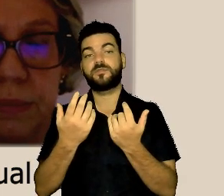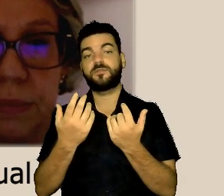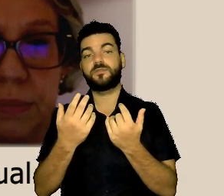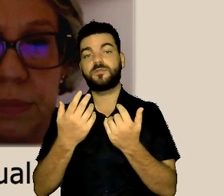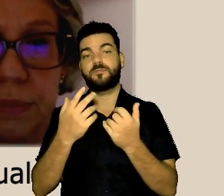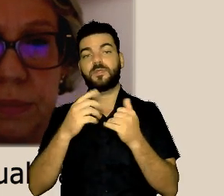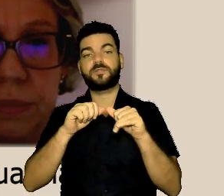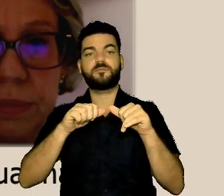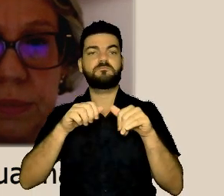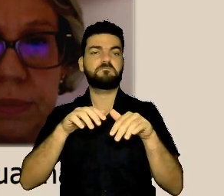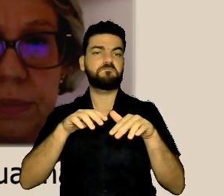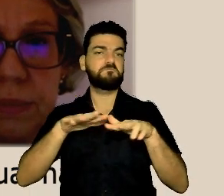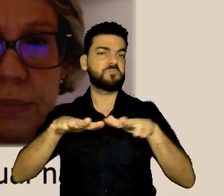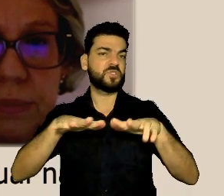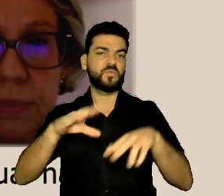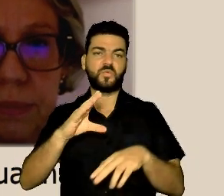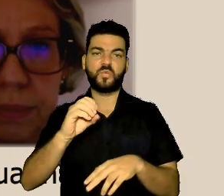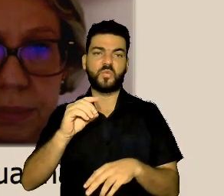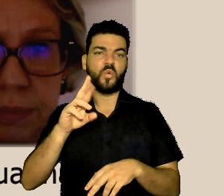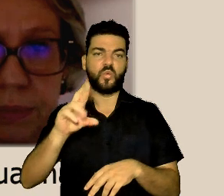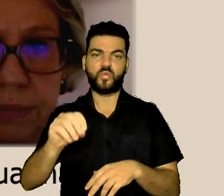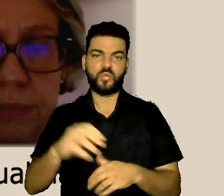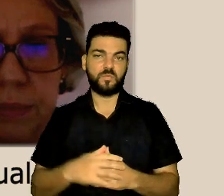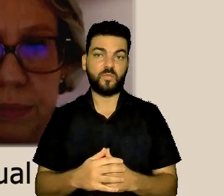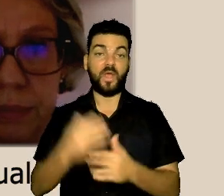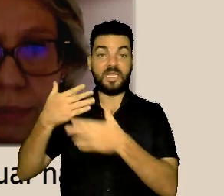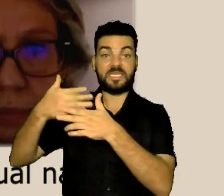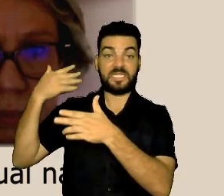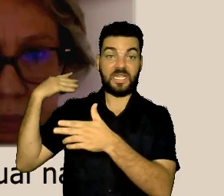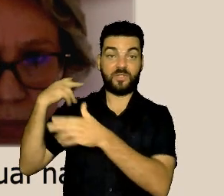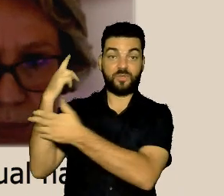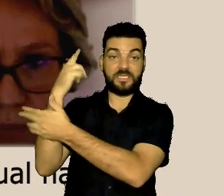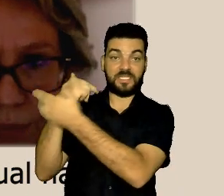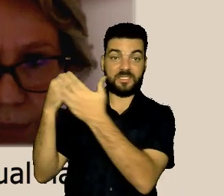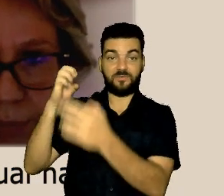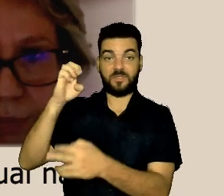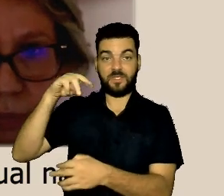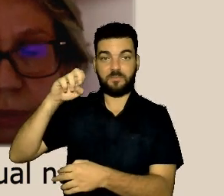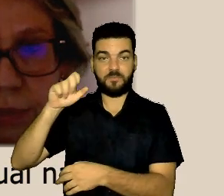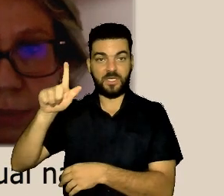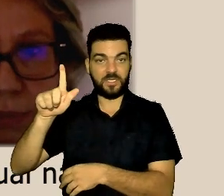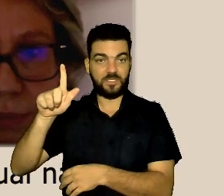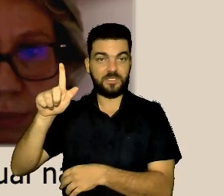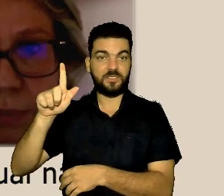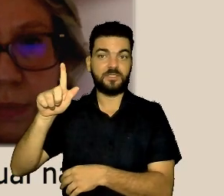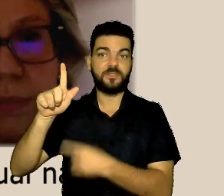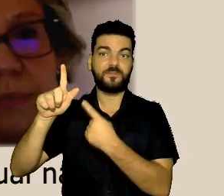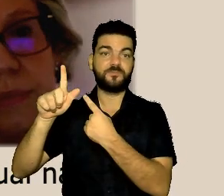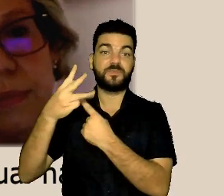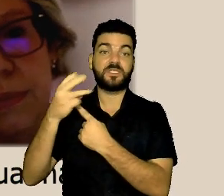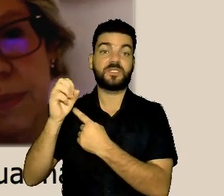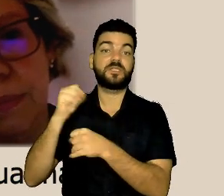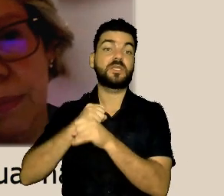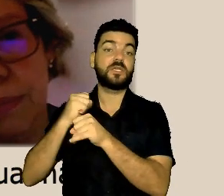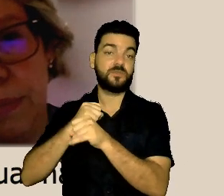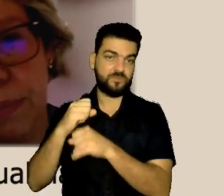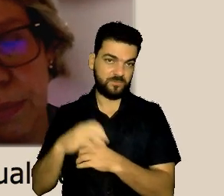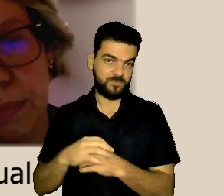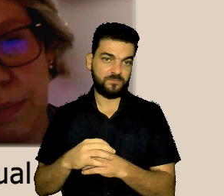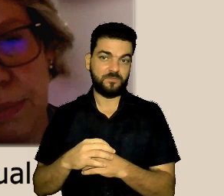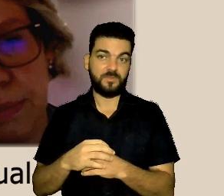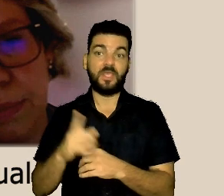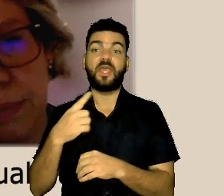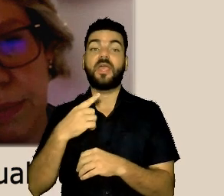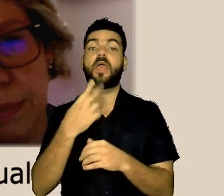onde está escrito EMAG, 30 anos, nas cores predominantes vermelho e azul, alusivo à comemoração de 30